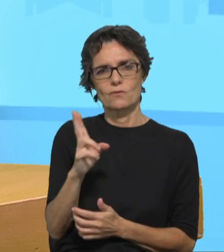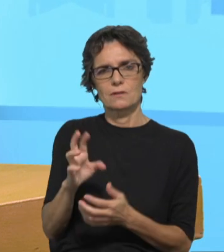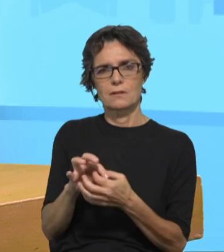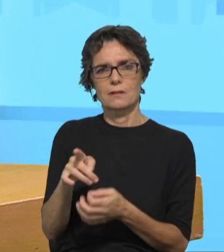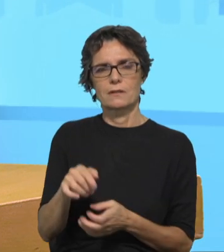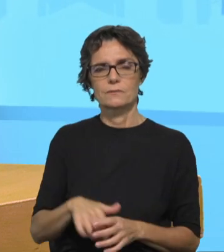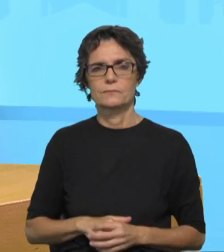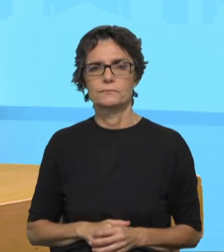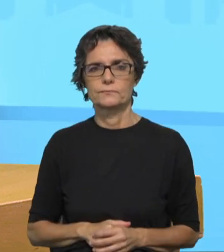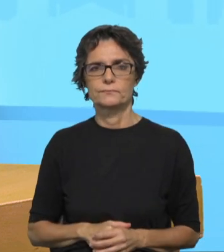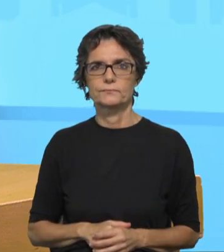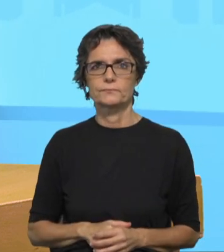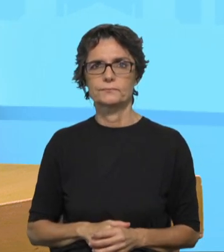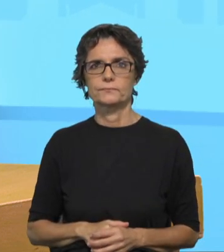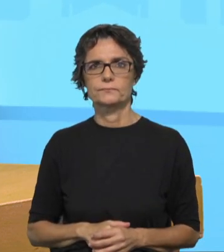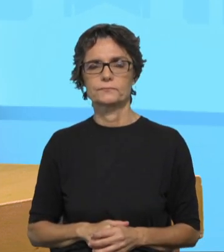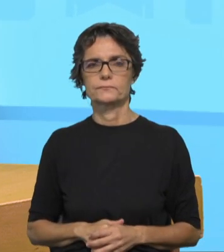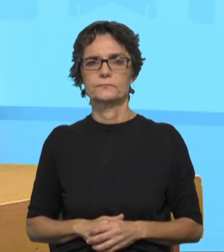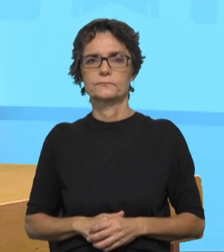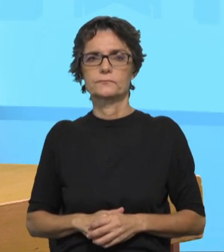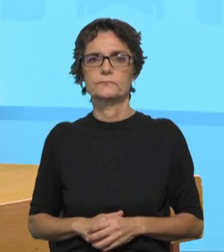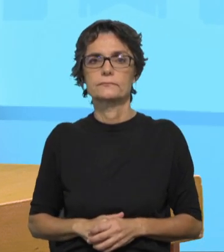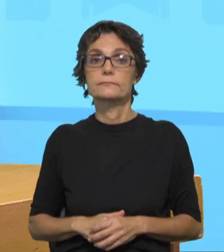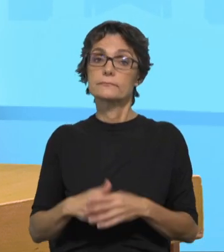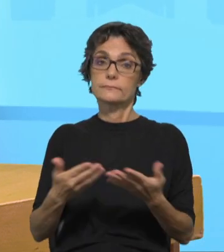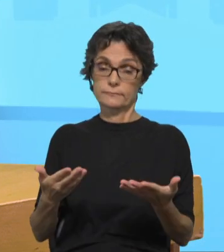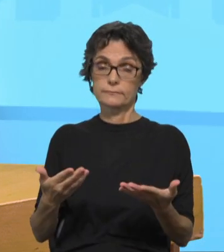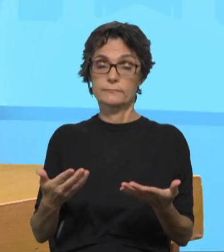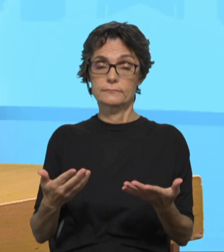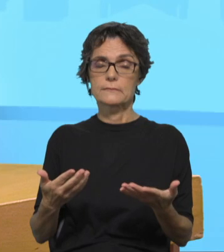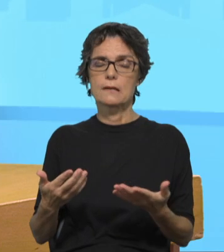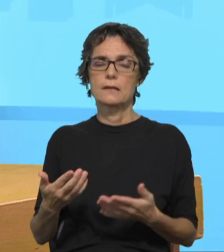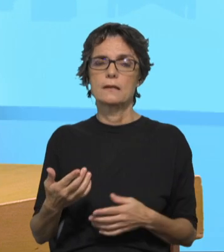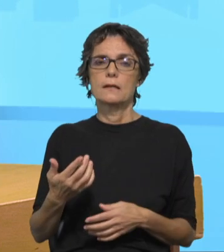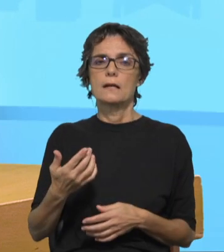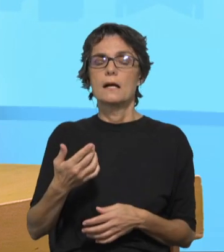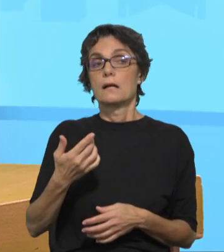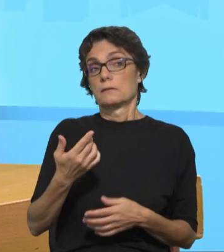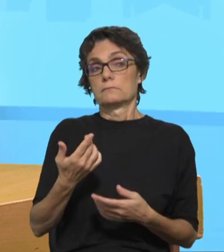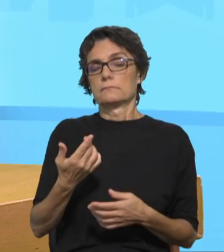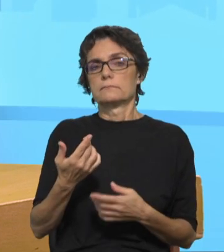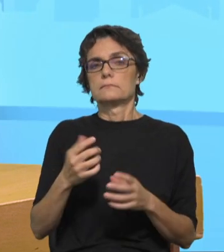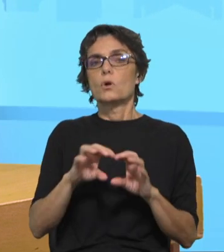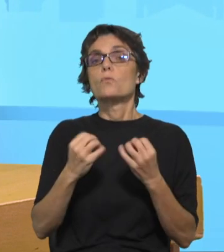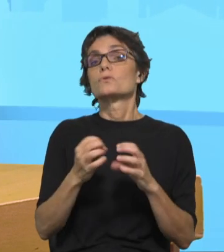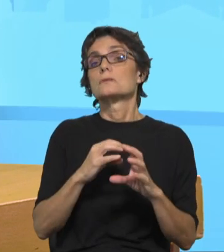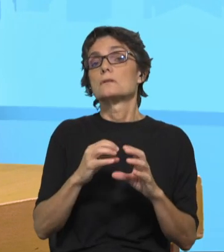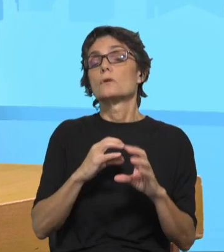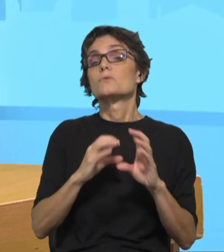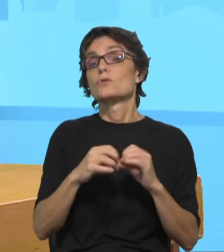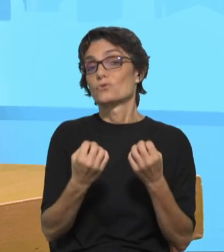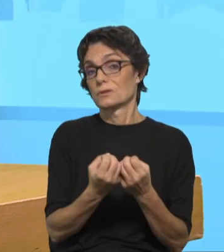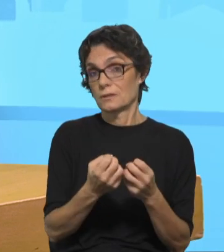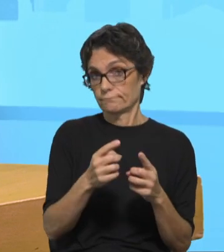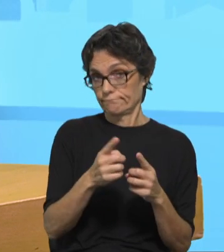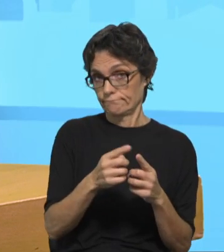nós queremos, há meios que vivem do ruído, ou seja, comunicação social, sobretudo aquela que tem